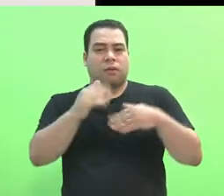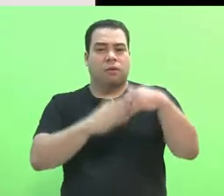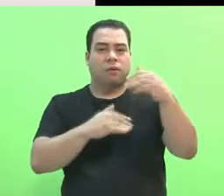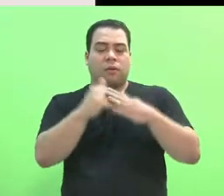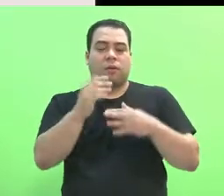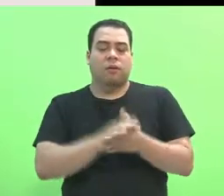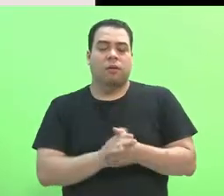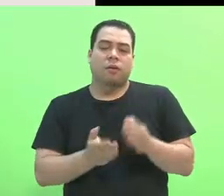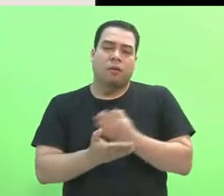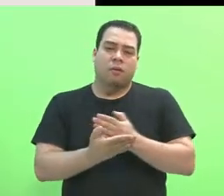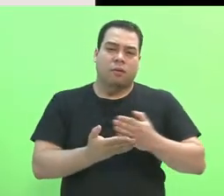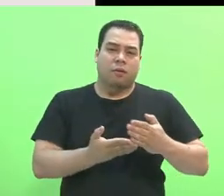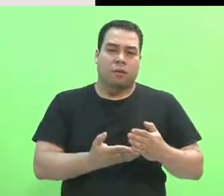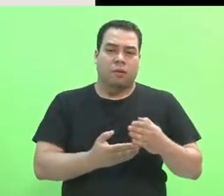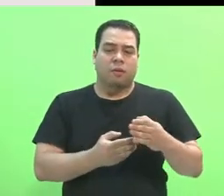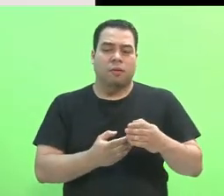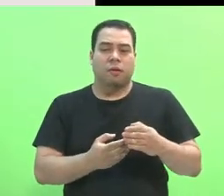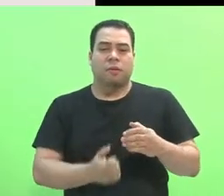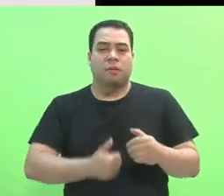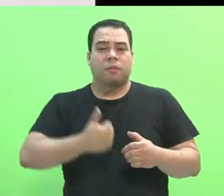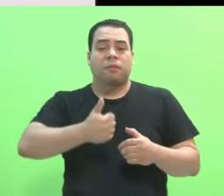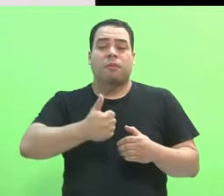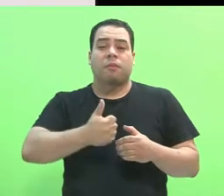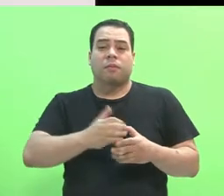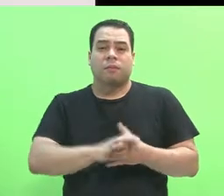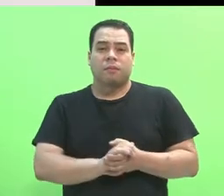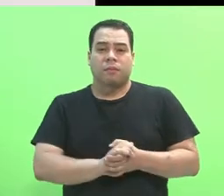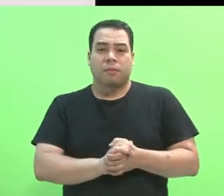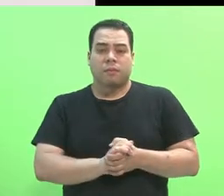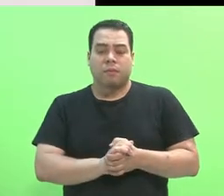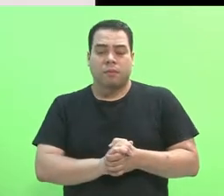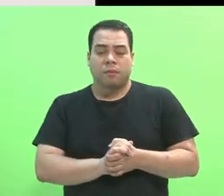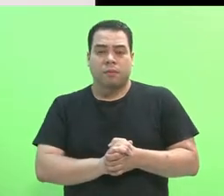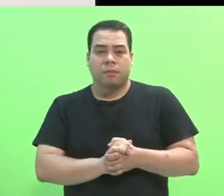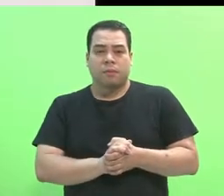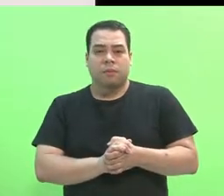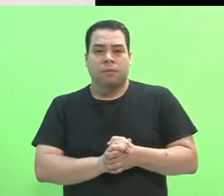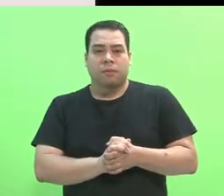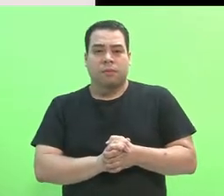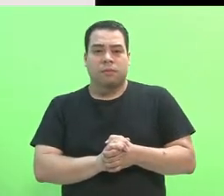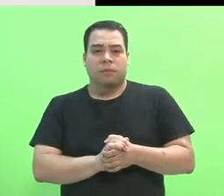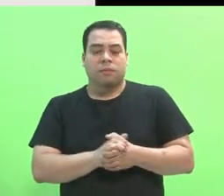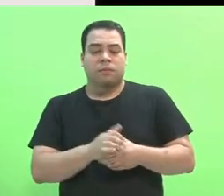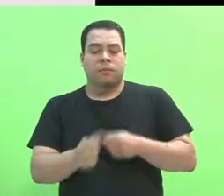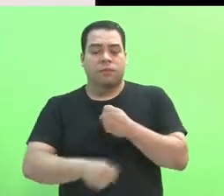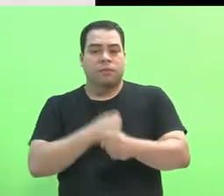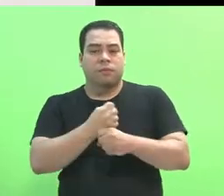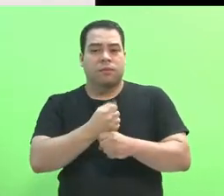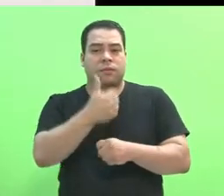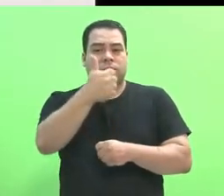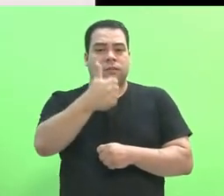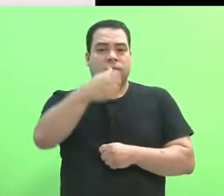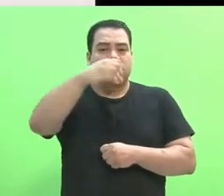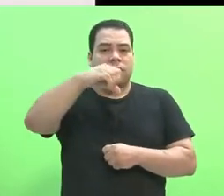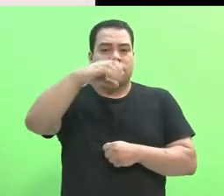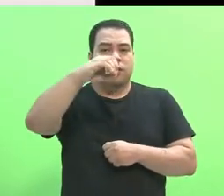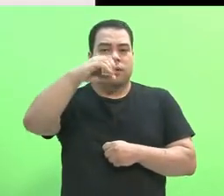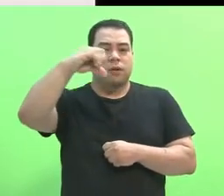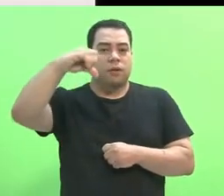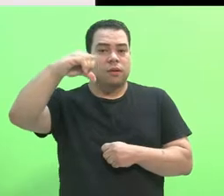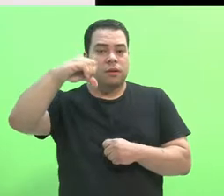do ensino profissional, científico e tecnológico de abrangência federal no Brasil se deu em 1909,